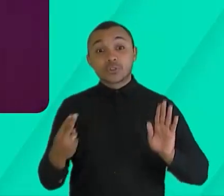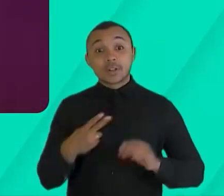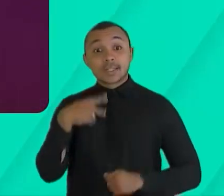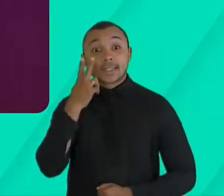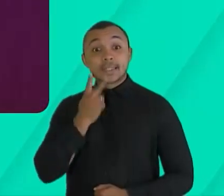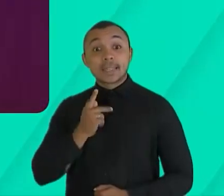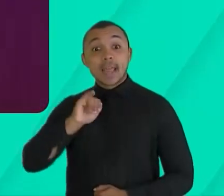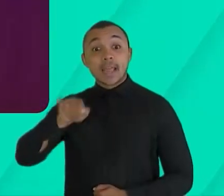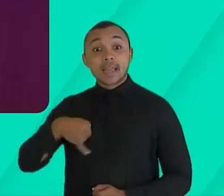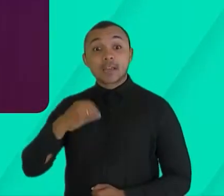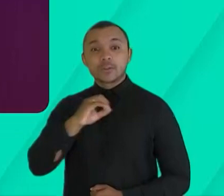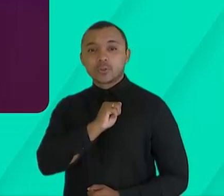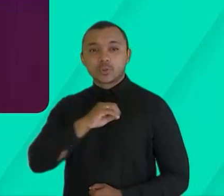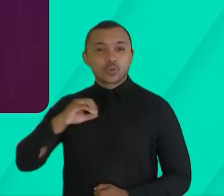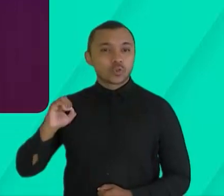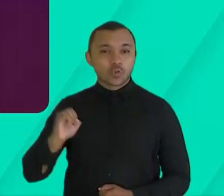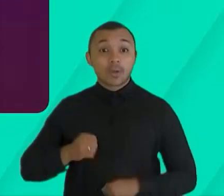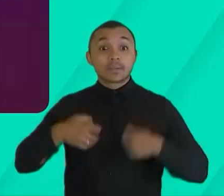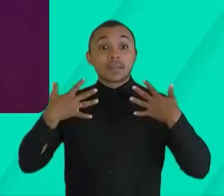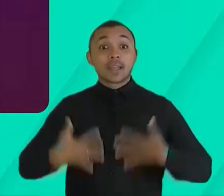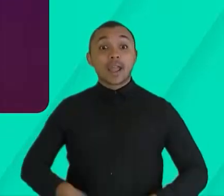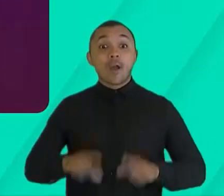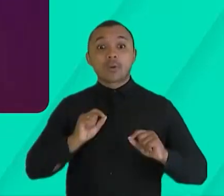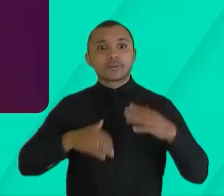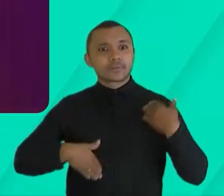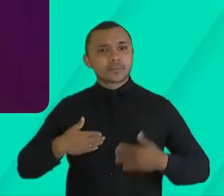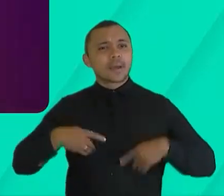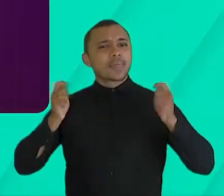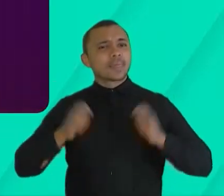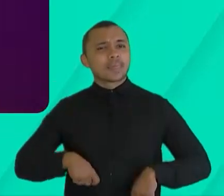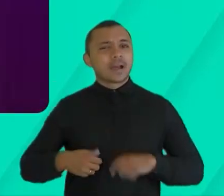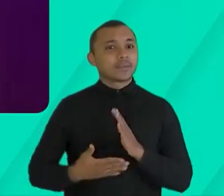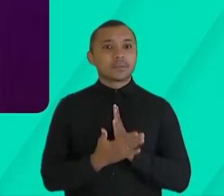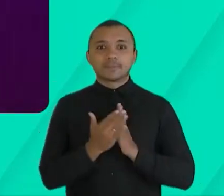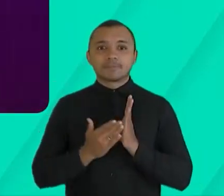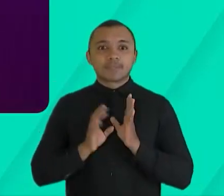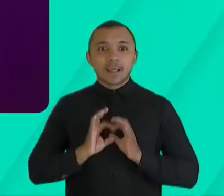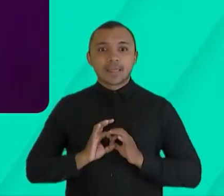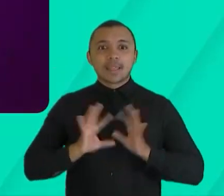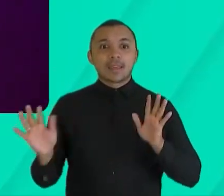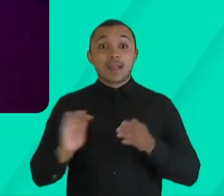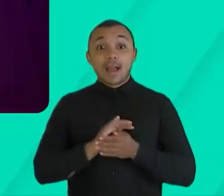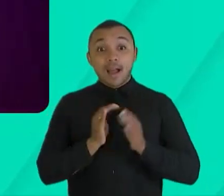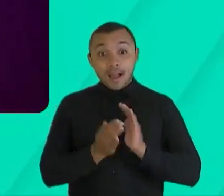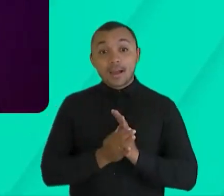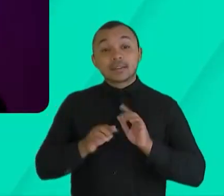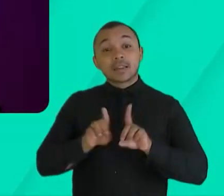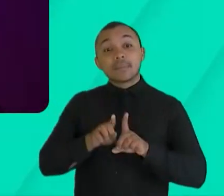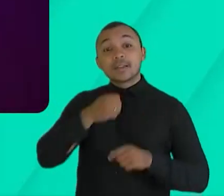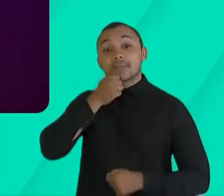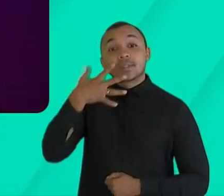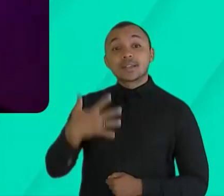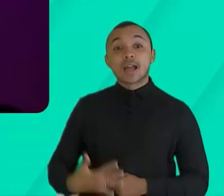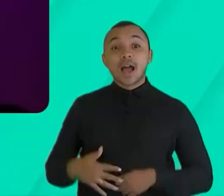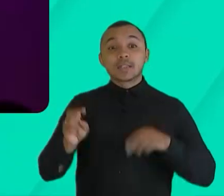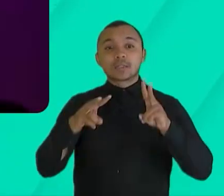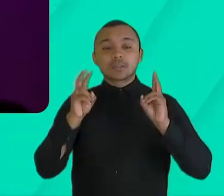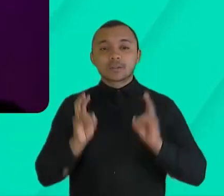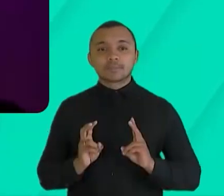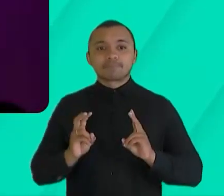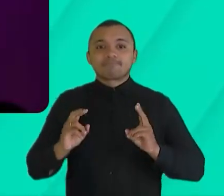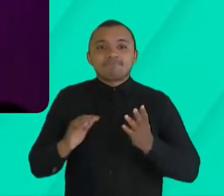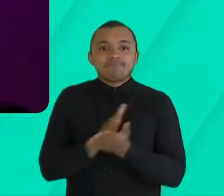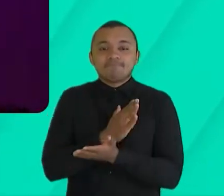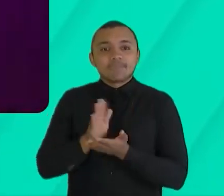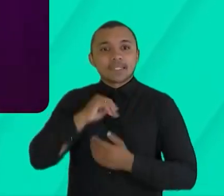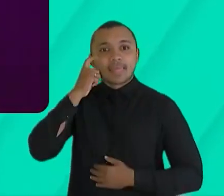palco para falar que todo corpo é possível na arte. Tem também relatos sobre inquietações e afetos envolvidos